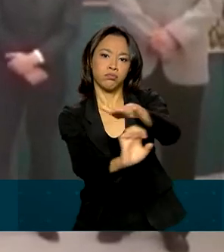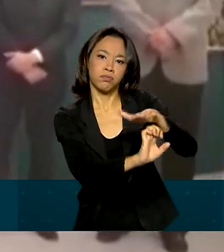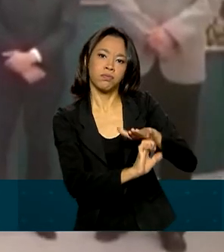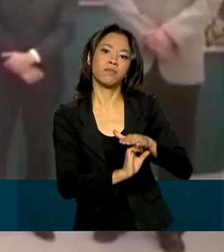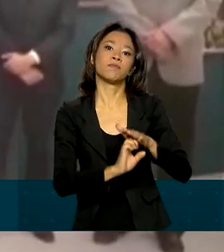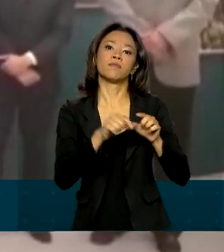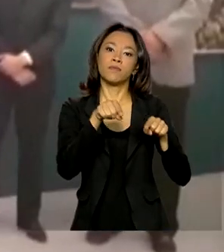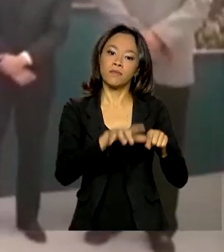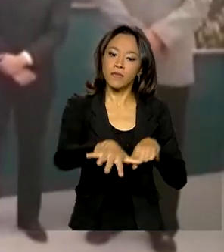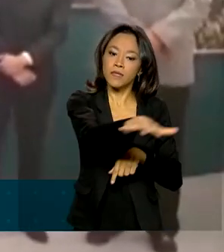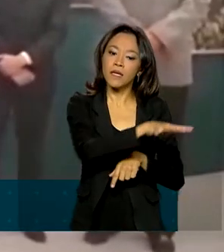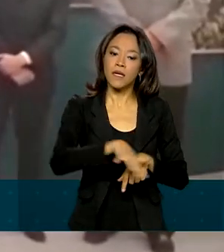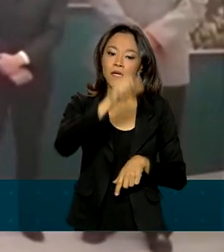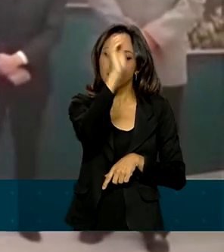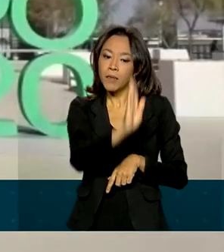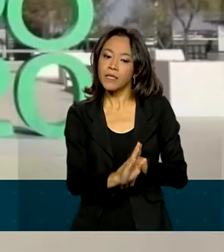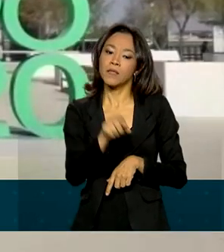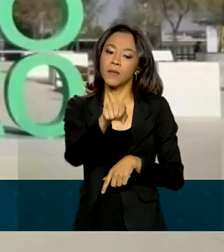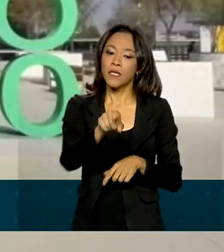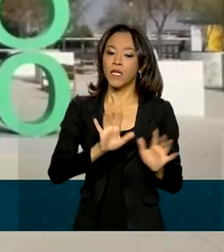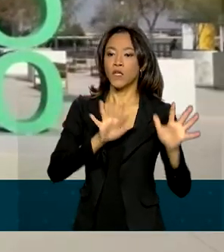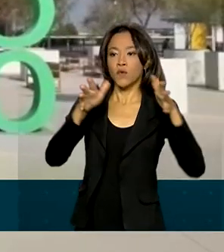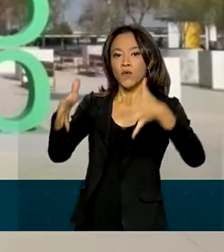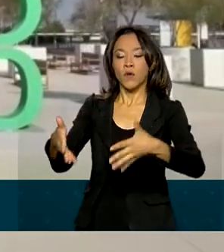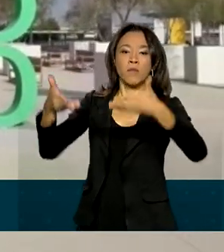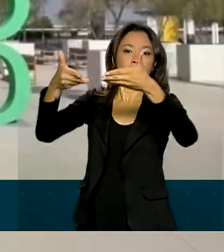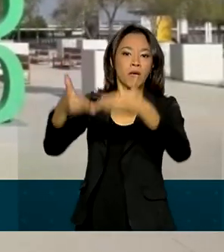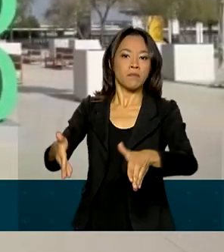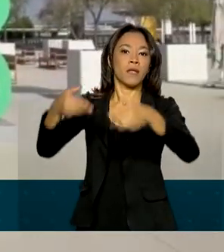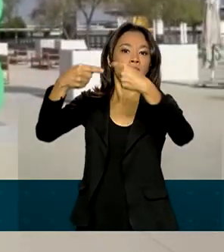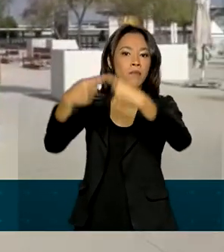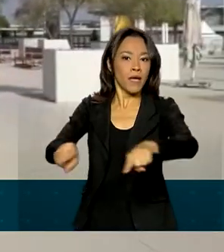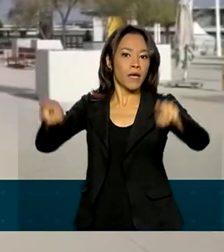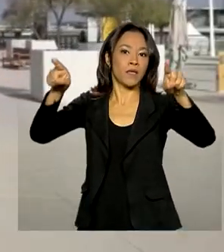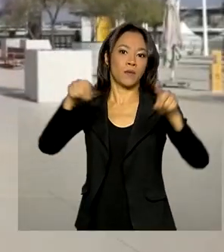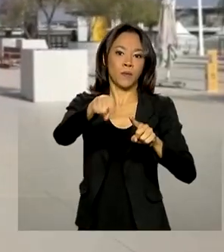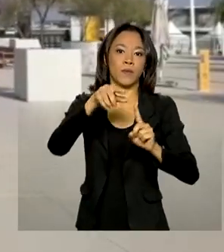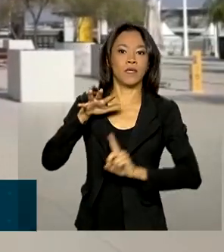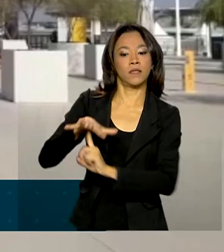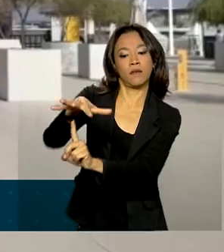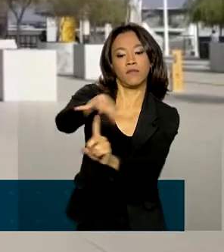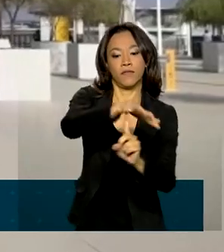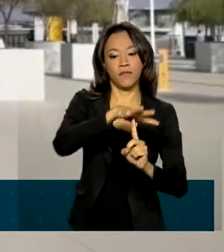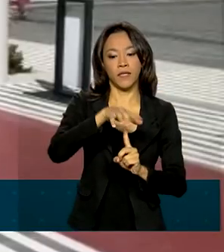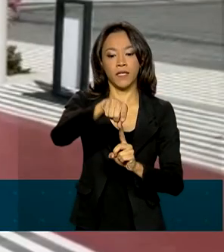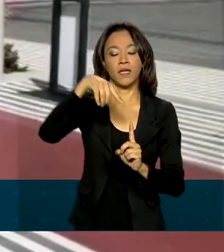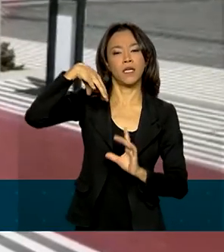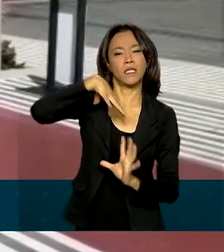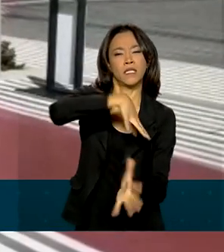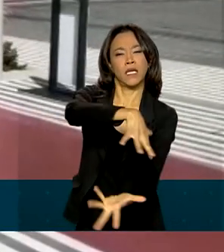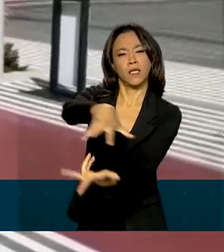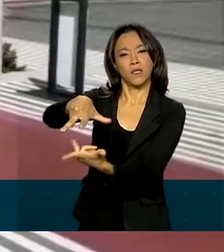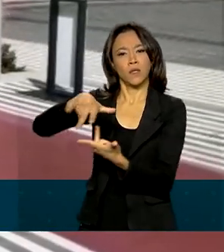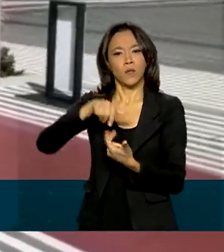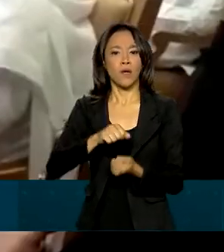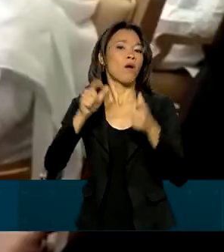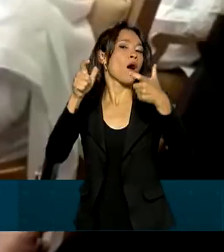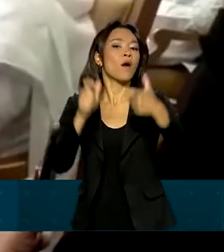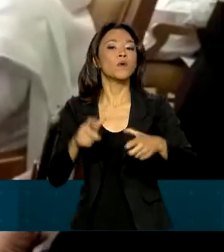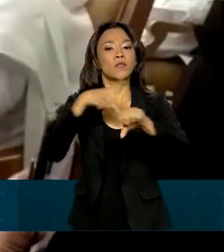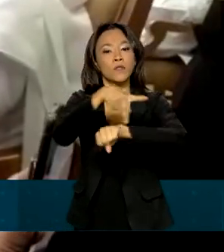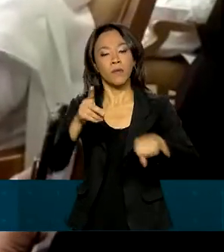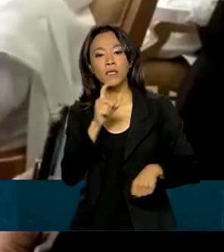desde que chegou aos Emirados Árabes Unidos para participar da abertura da Expo 2020, evento internacional que acontece em Dubai.